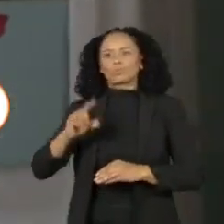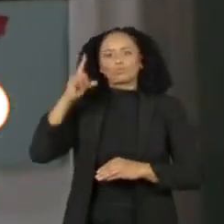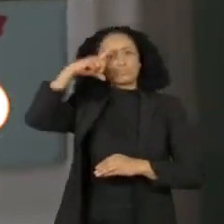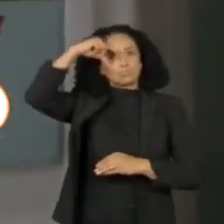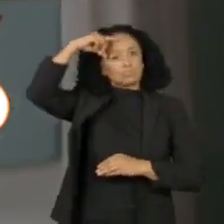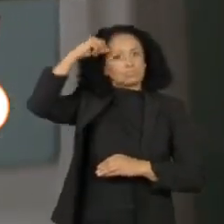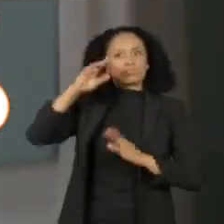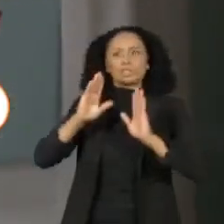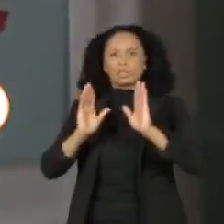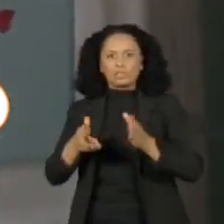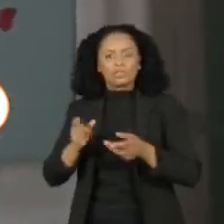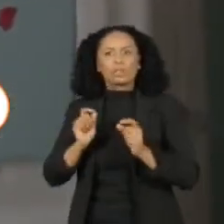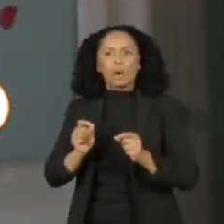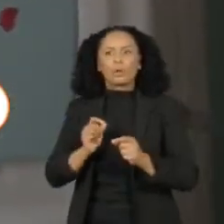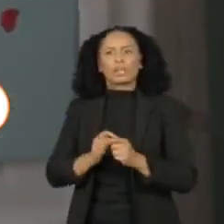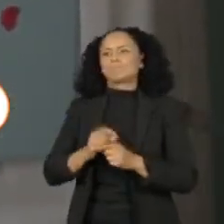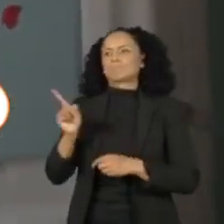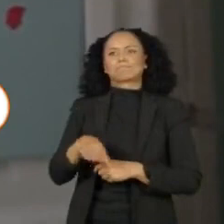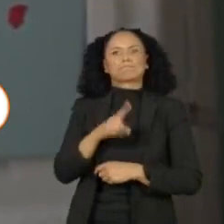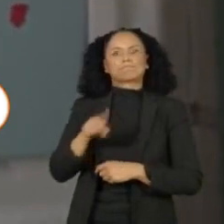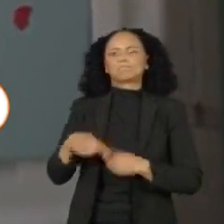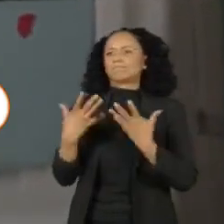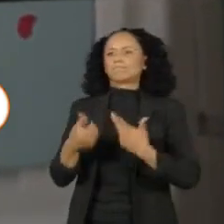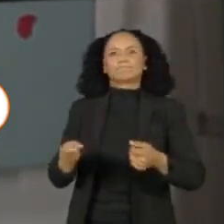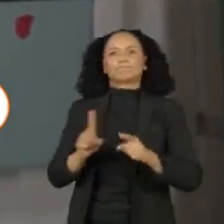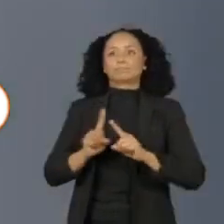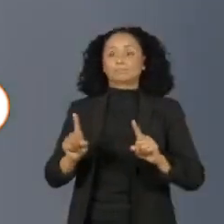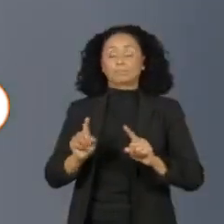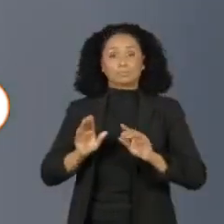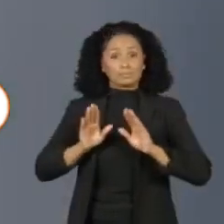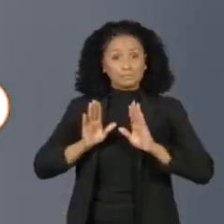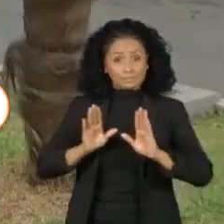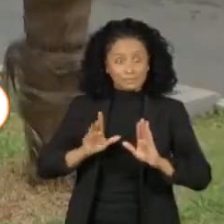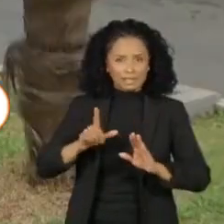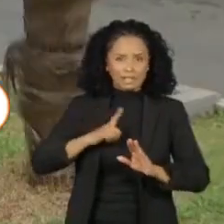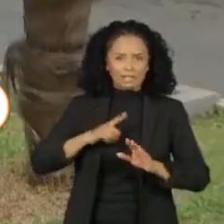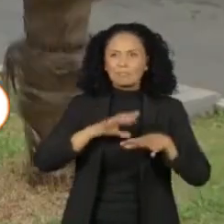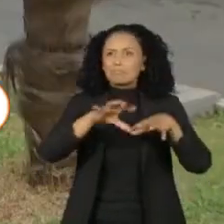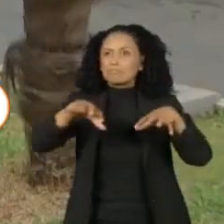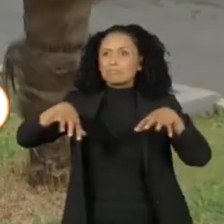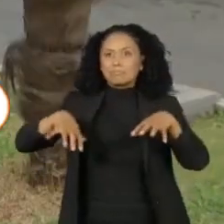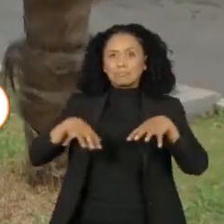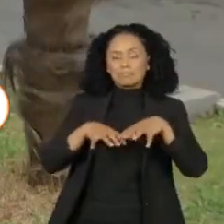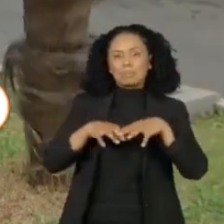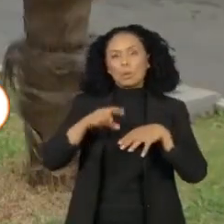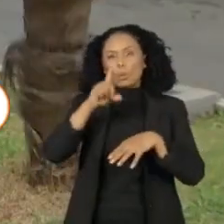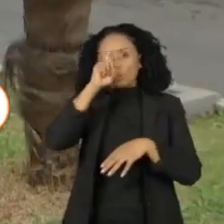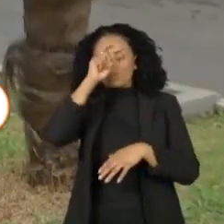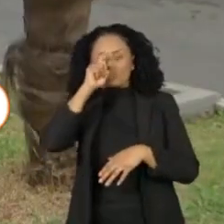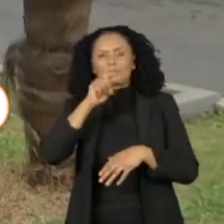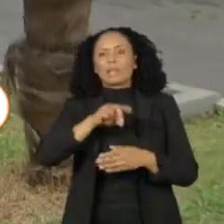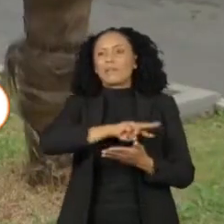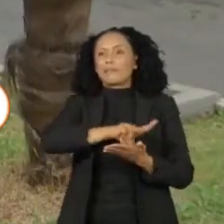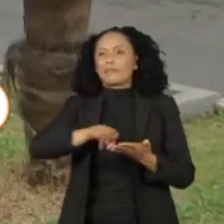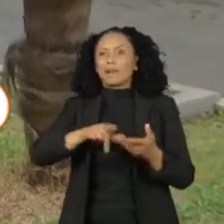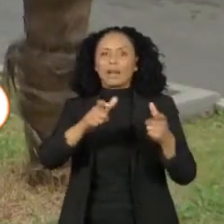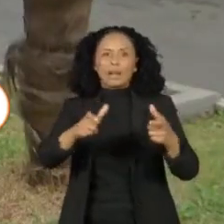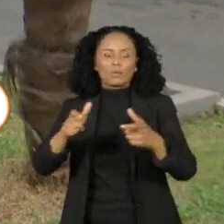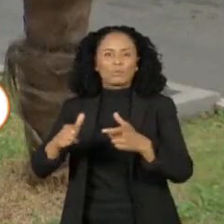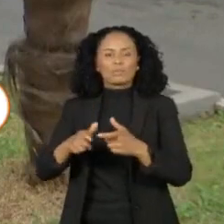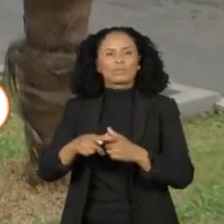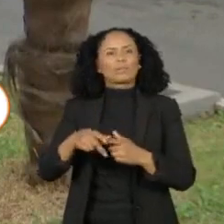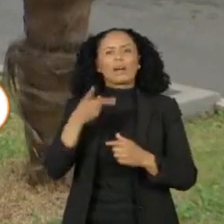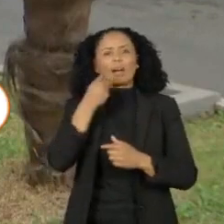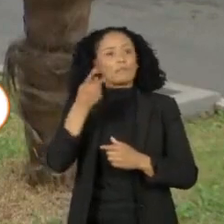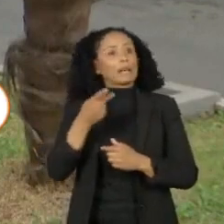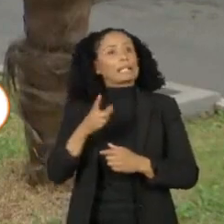Barroso atendeu a um pedido da Confederação Nacional de Saúde, Hospitais e Estabelecimentos de Serviços que alega que esse piso é